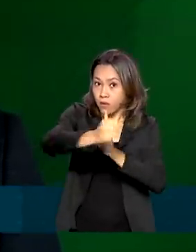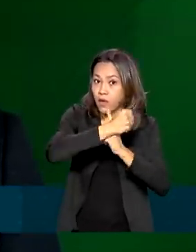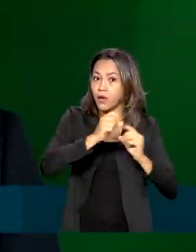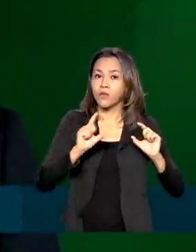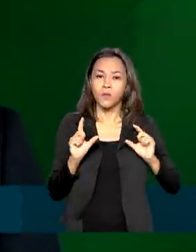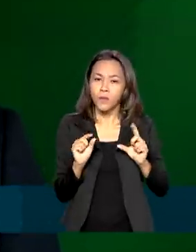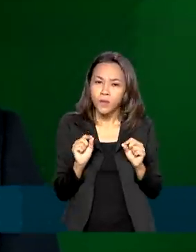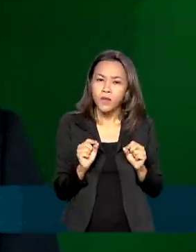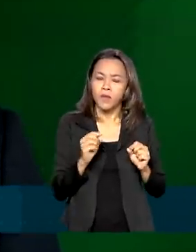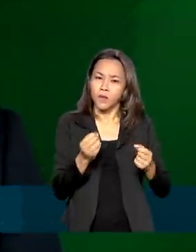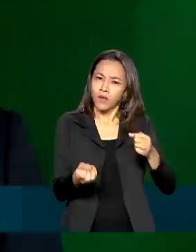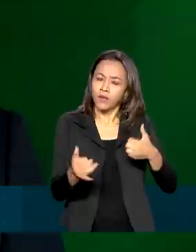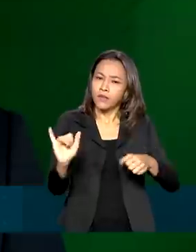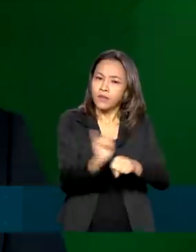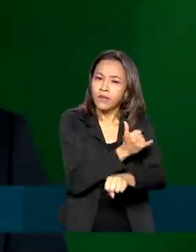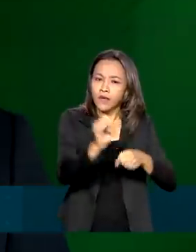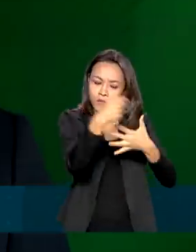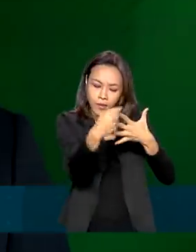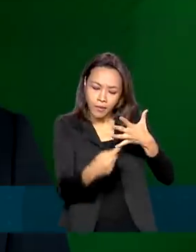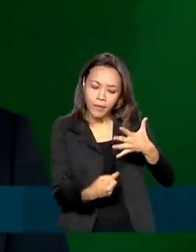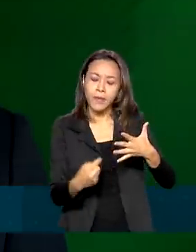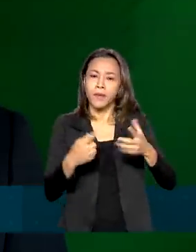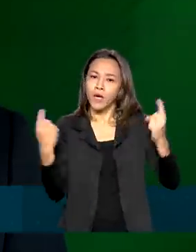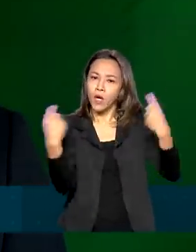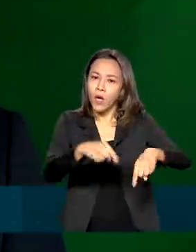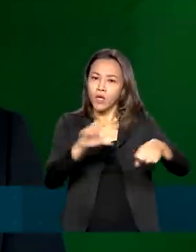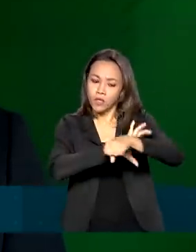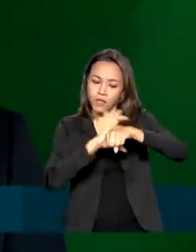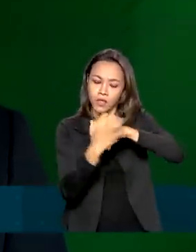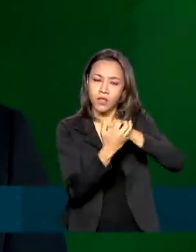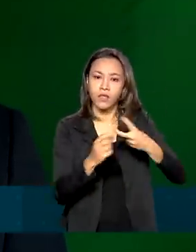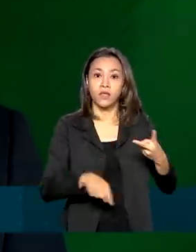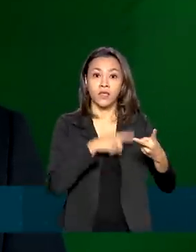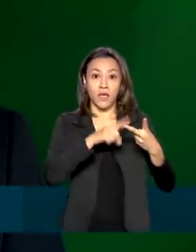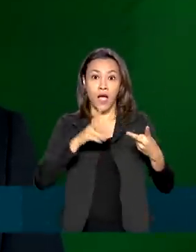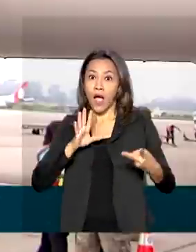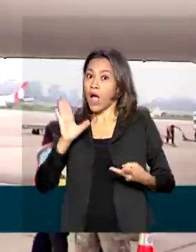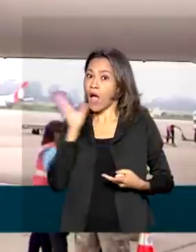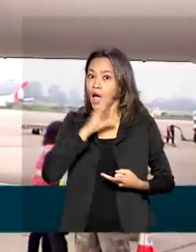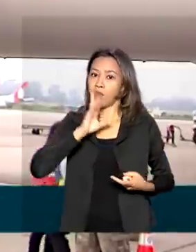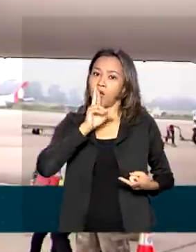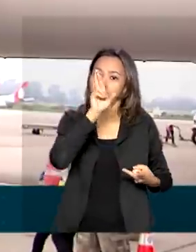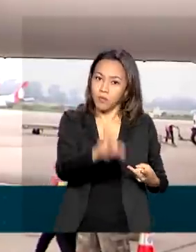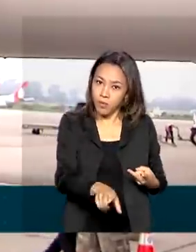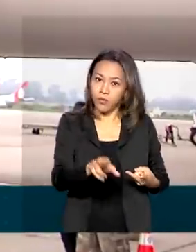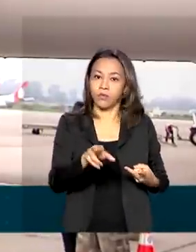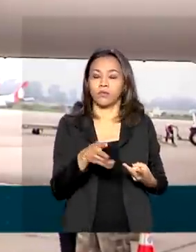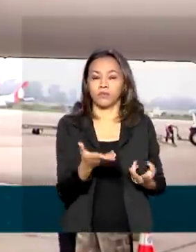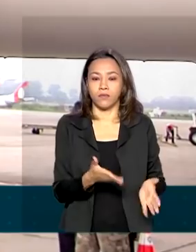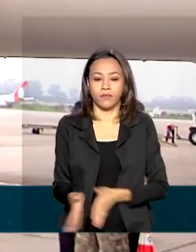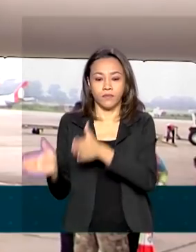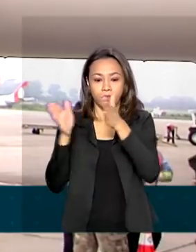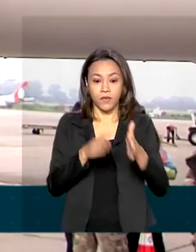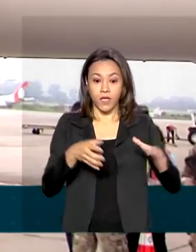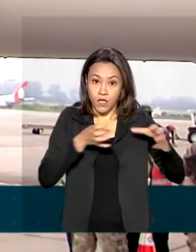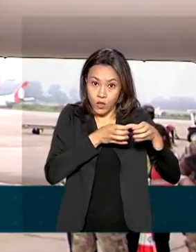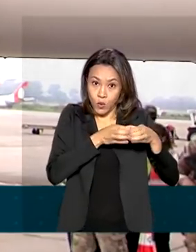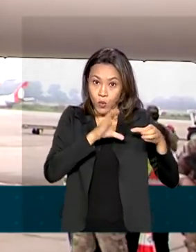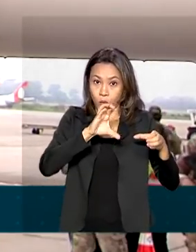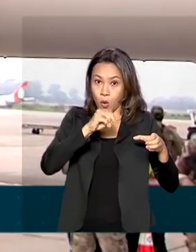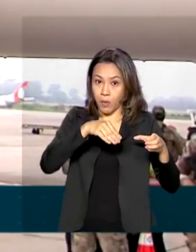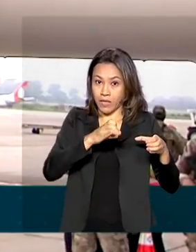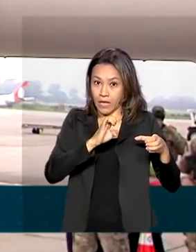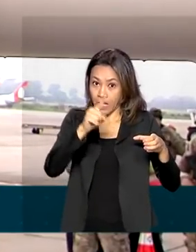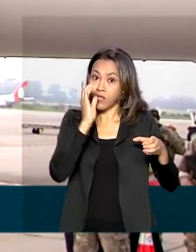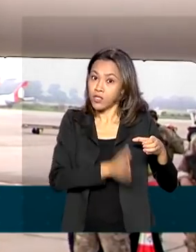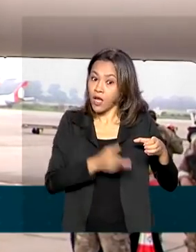enfrentamento e rapidez nas respostas para situações específicas. O comitê já coordenou milhares de ações com